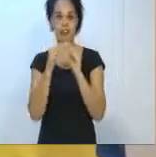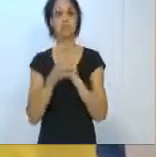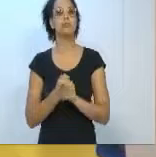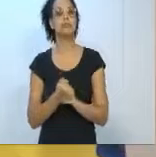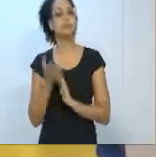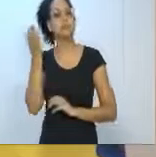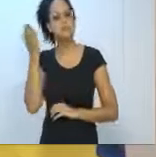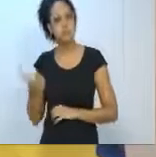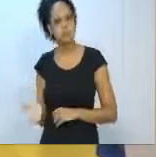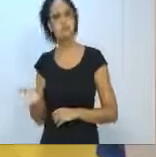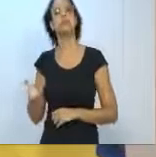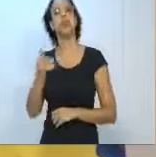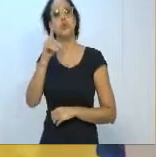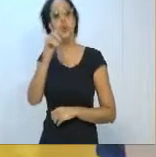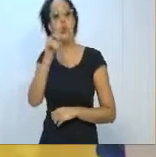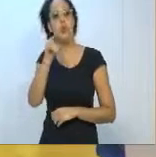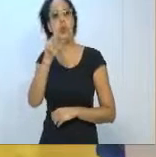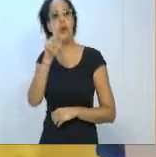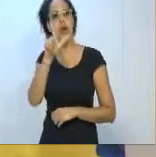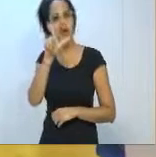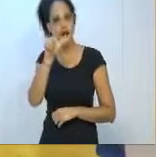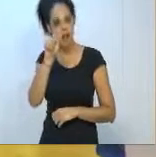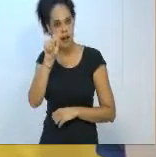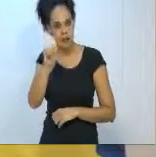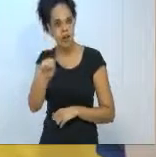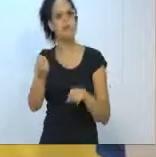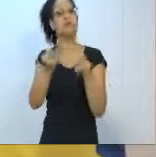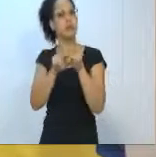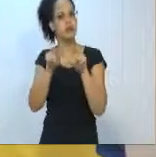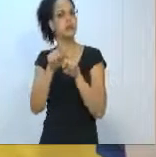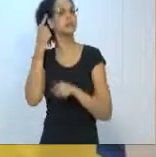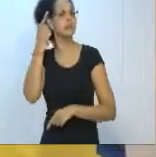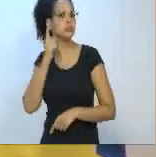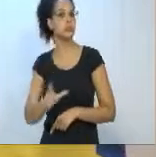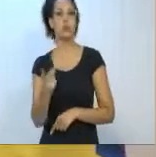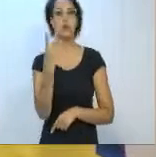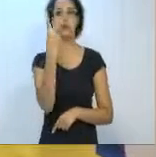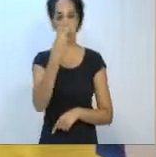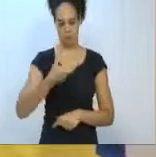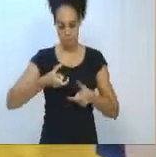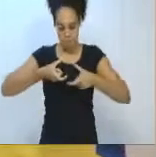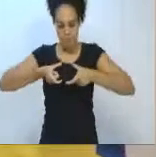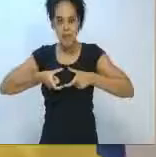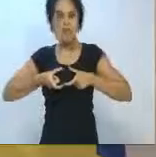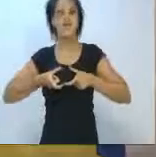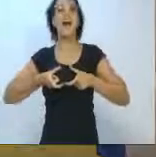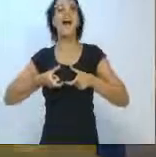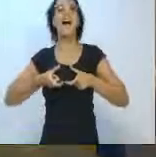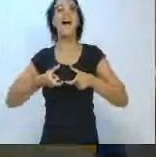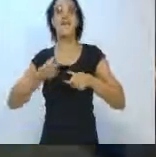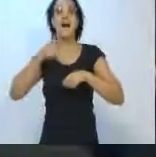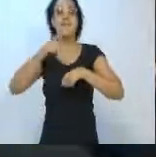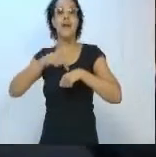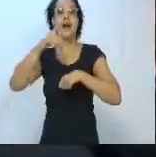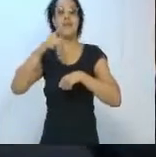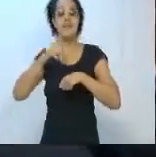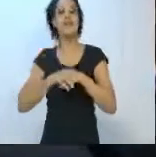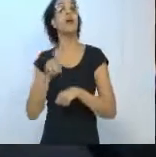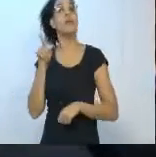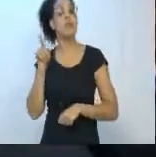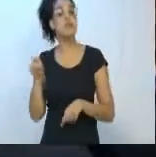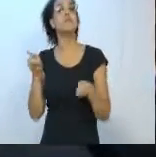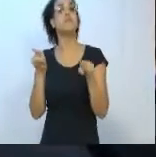conquistou duas medalhas de prata. Em 2020, foi o primeiro brasileiro a aceito como membro da British Guild